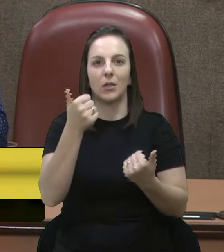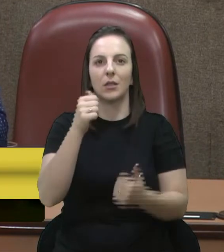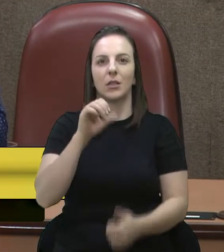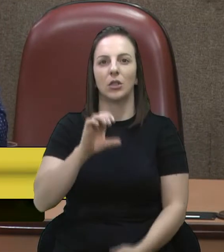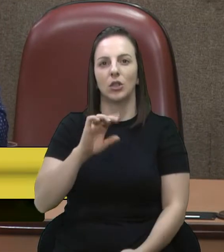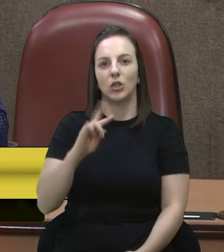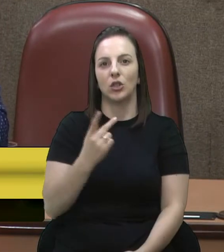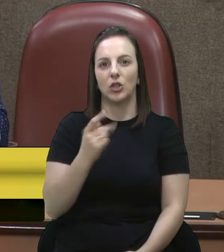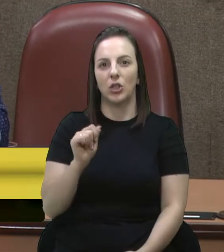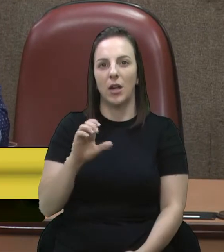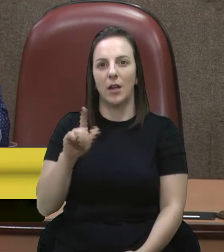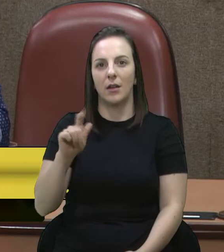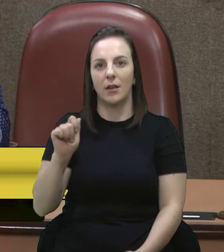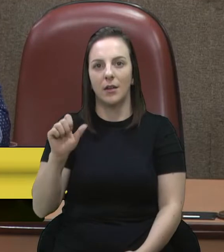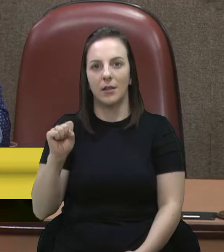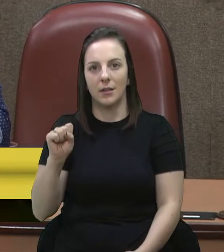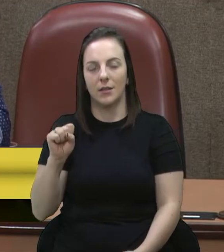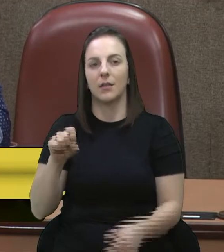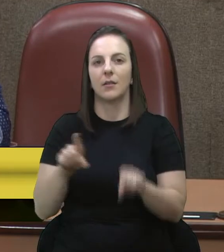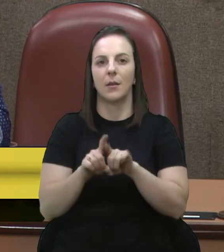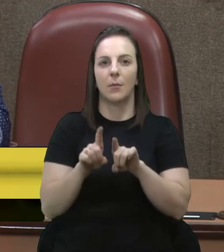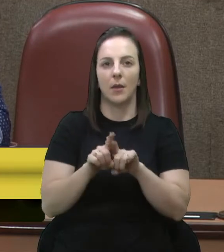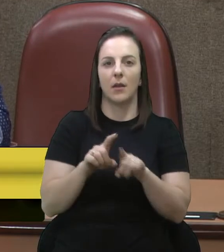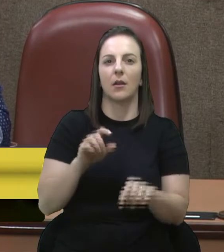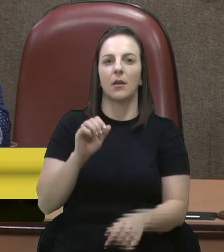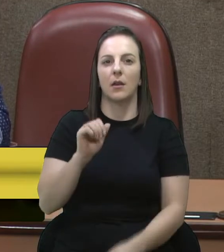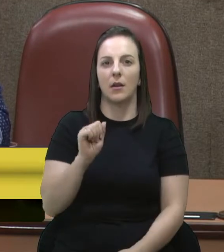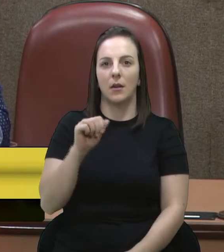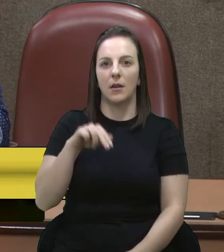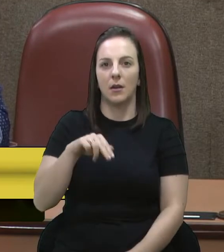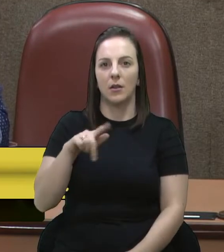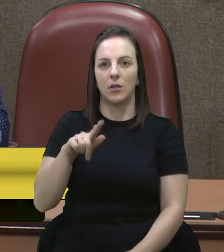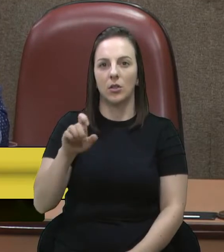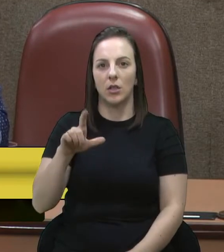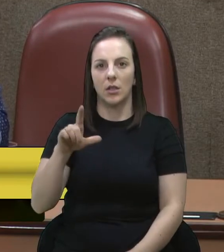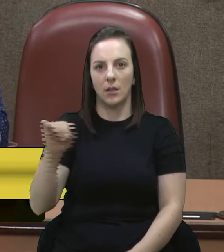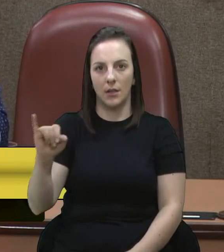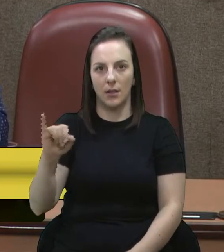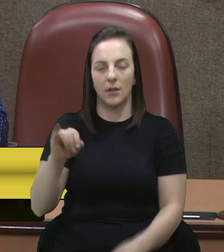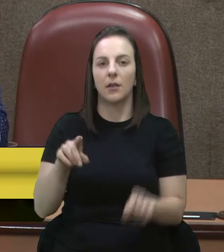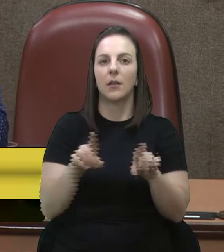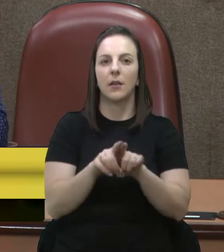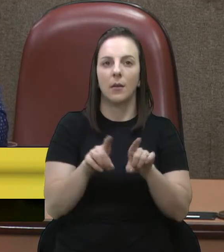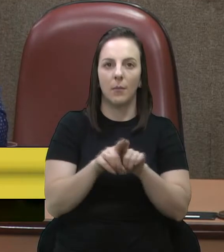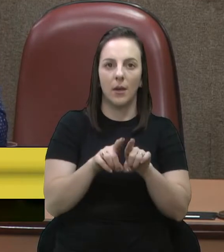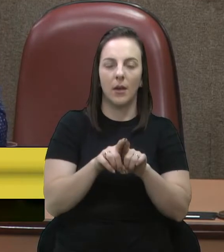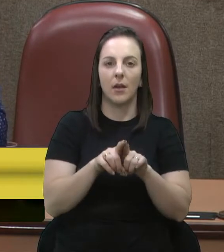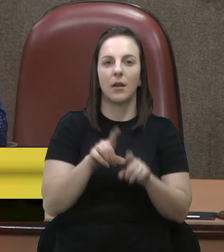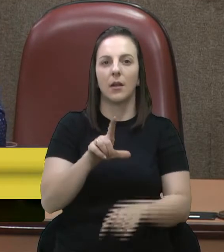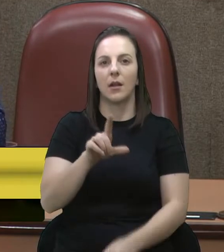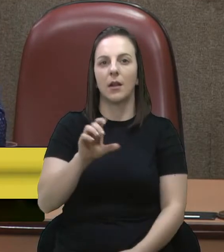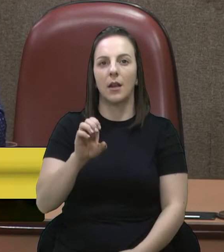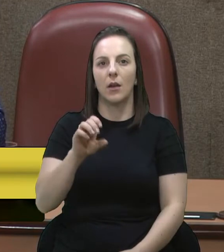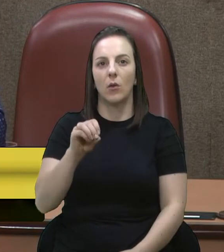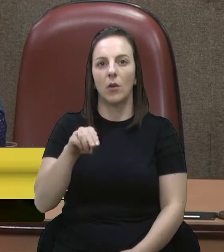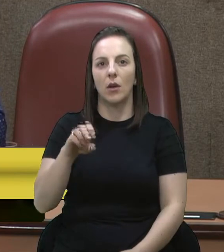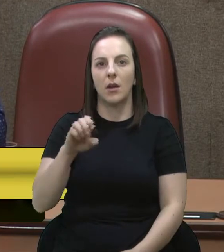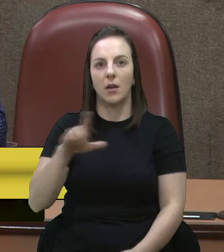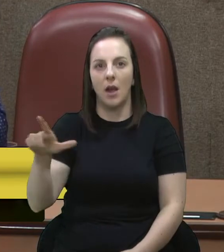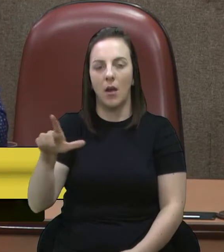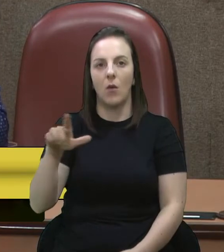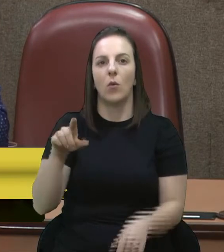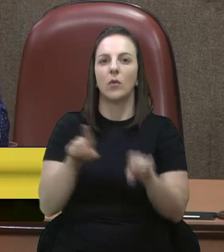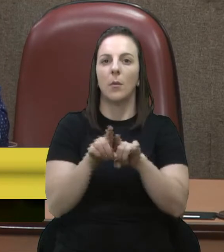Barcarolo, a Ângela e a Ângela e a doutora Leonel Nascimento, a doutora Ana Paula